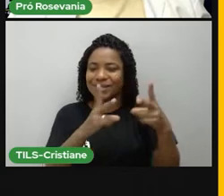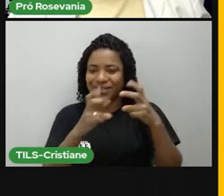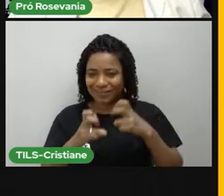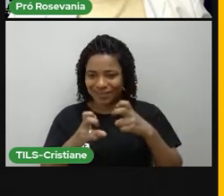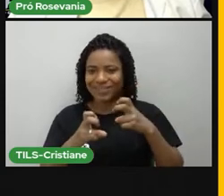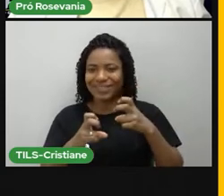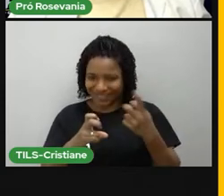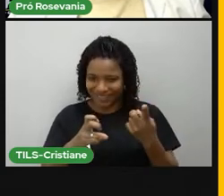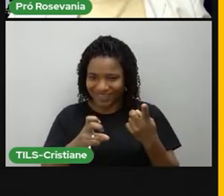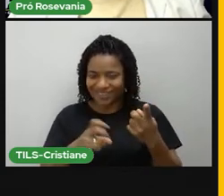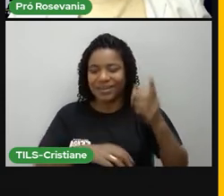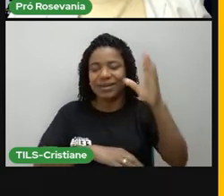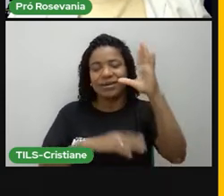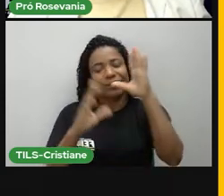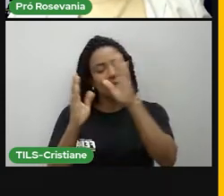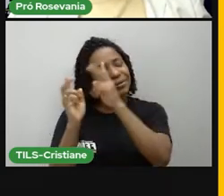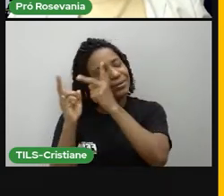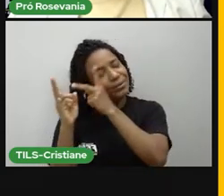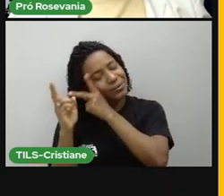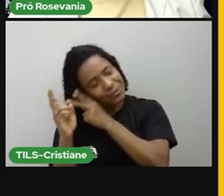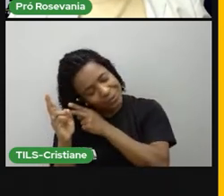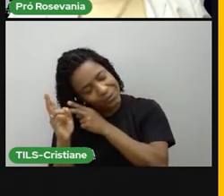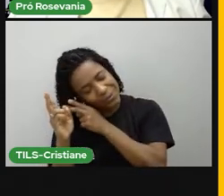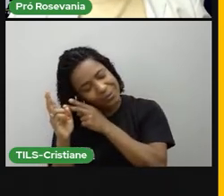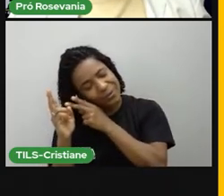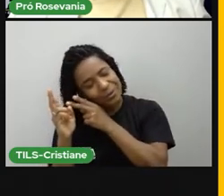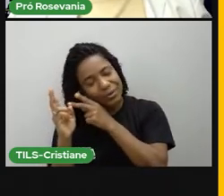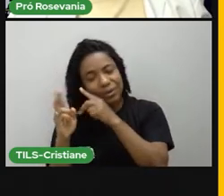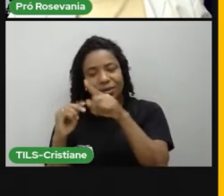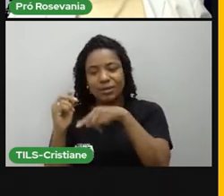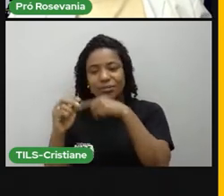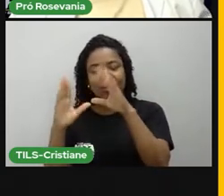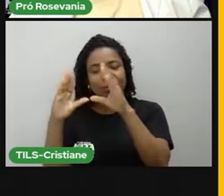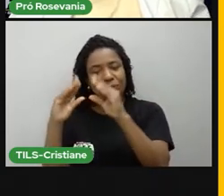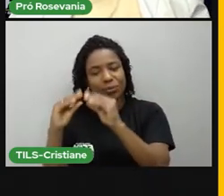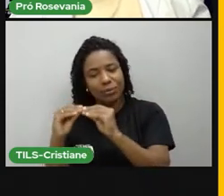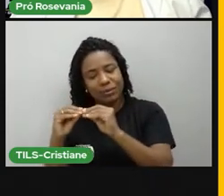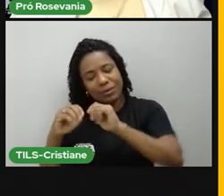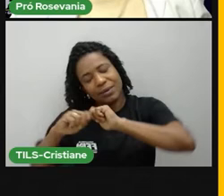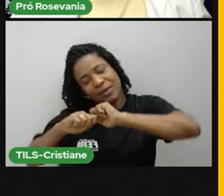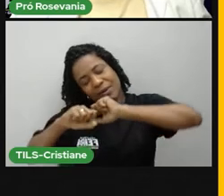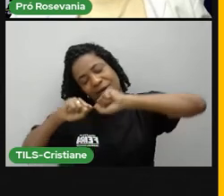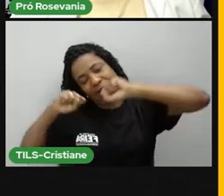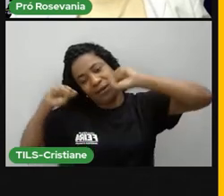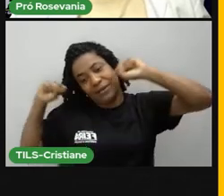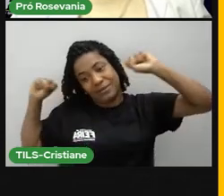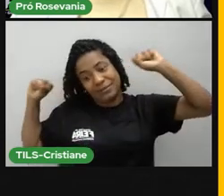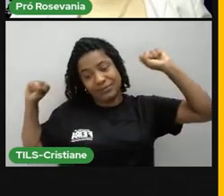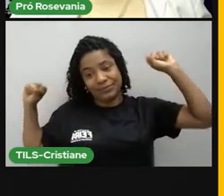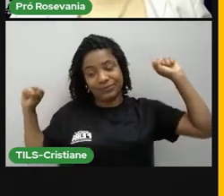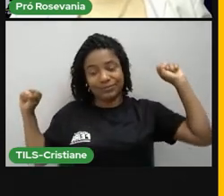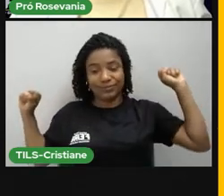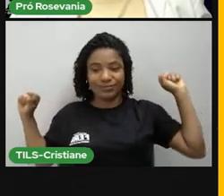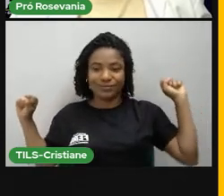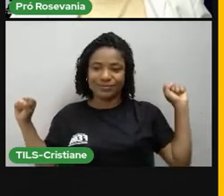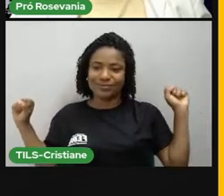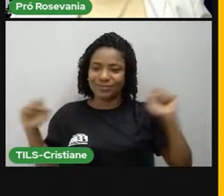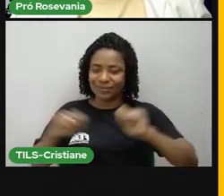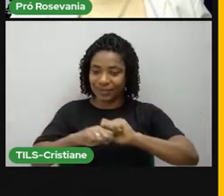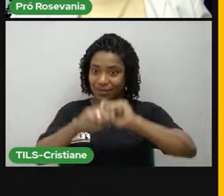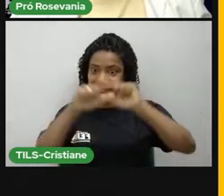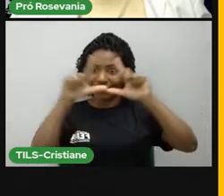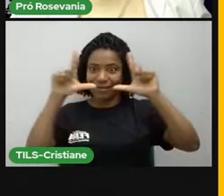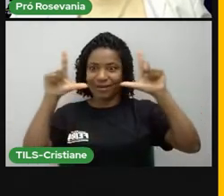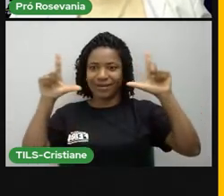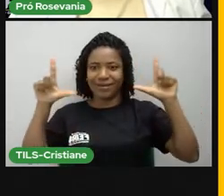no período lá da noite, e você percebe que está tudo escuro. E quando a gente acorda de manhã, já está tudo clarinho ali. Por quê? Porque